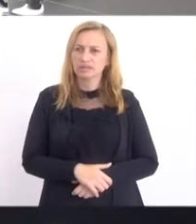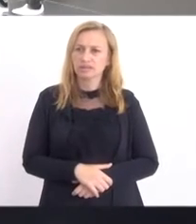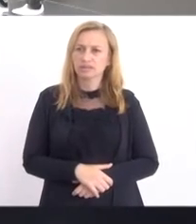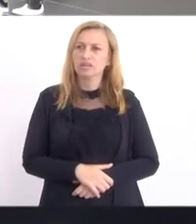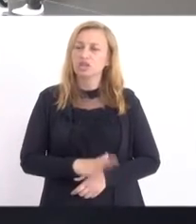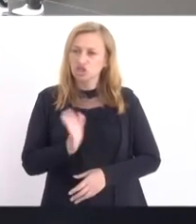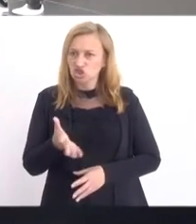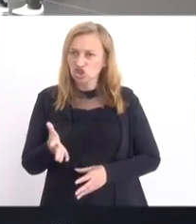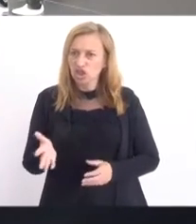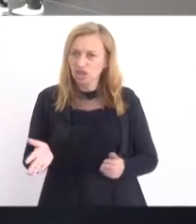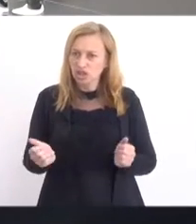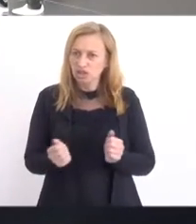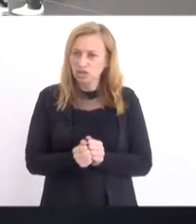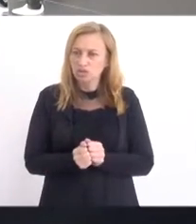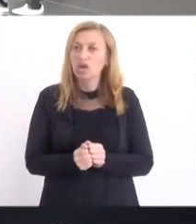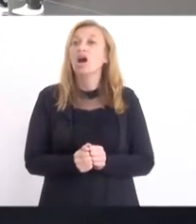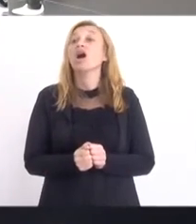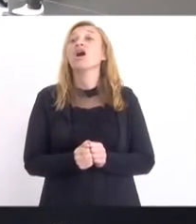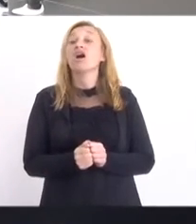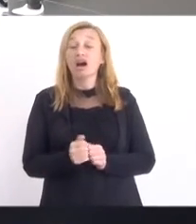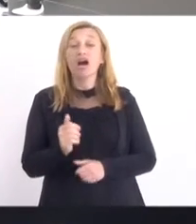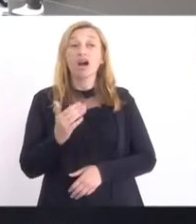Já está na hora do dia? Está na hora do dia. está,